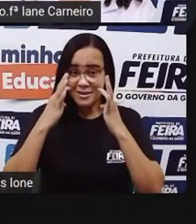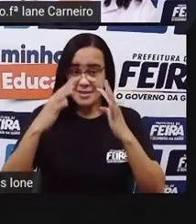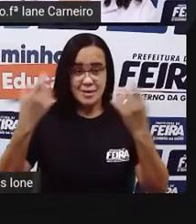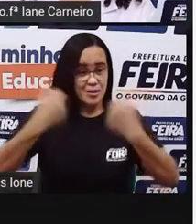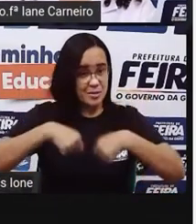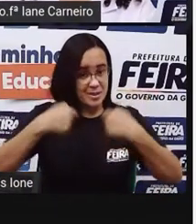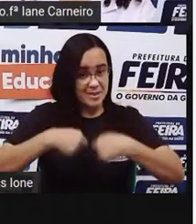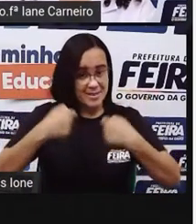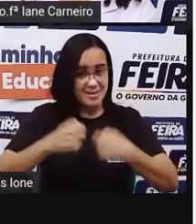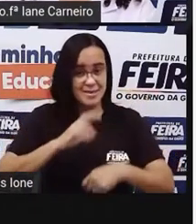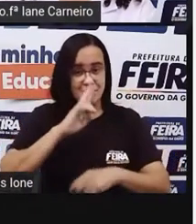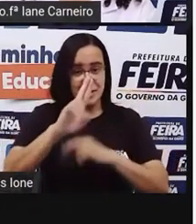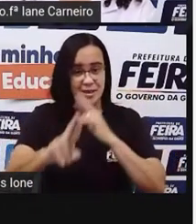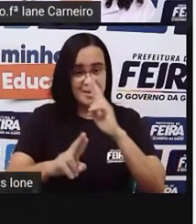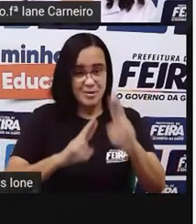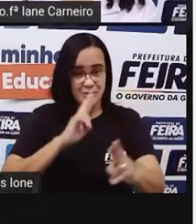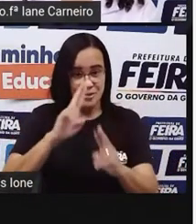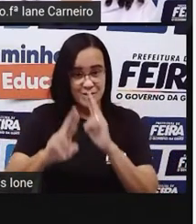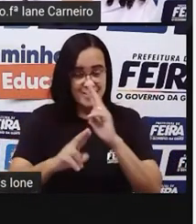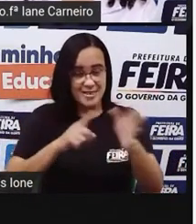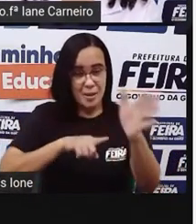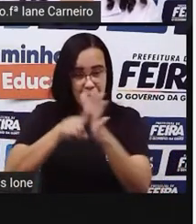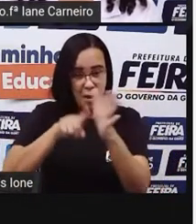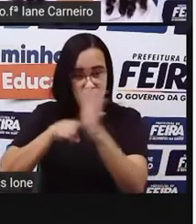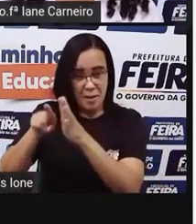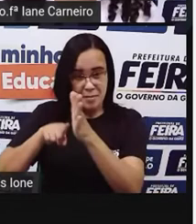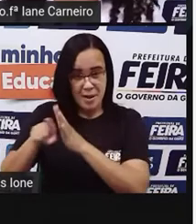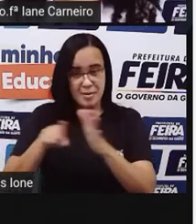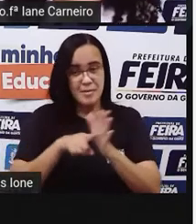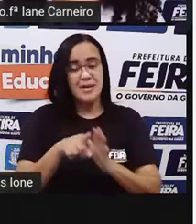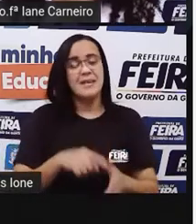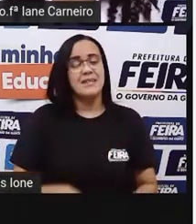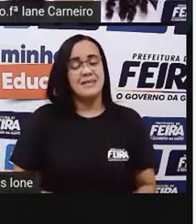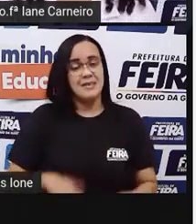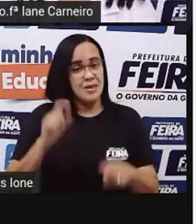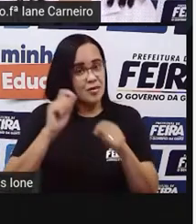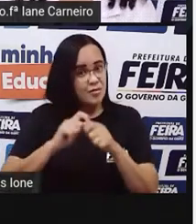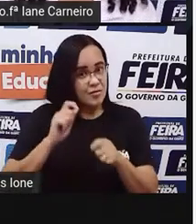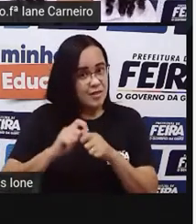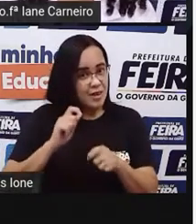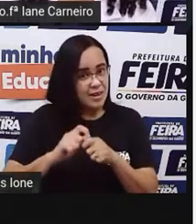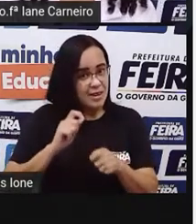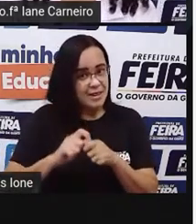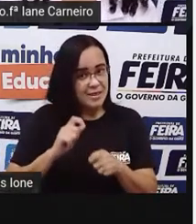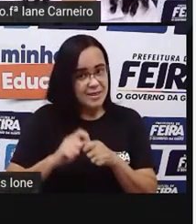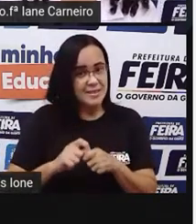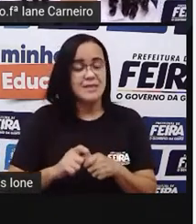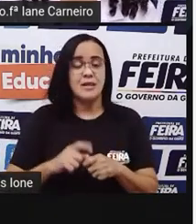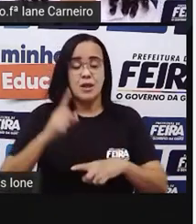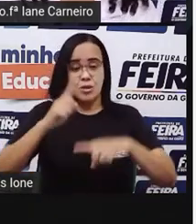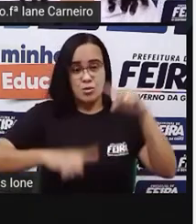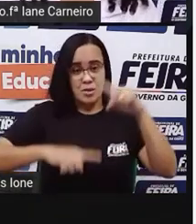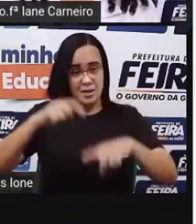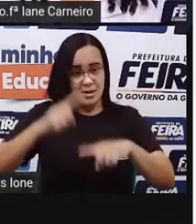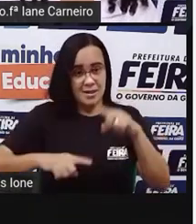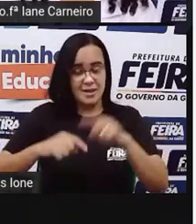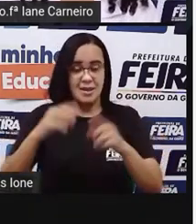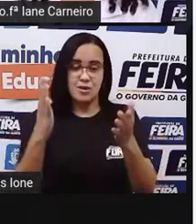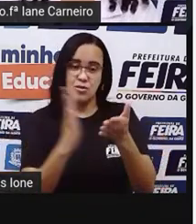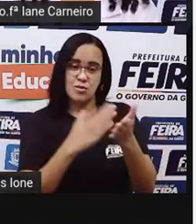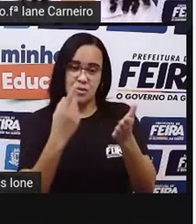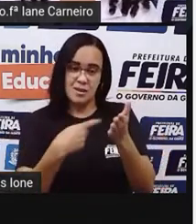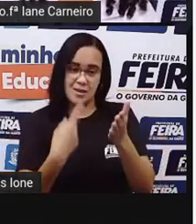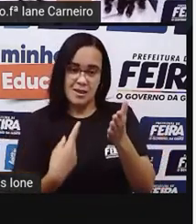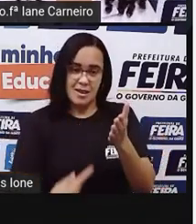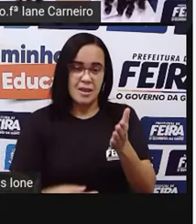responder a essas perguntas, tá certo? Então, façam aí no seu material, no seu caderno, façam aí